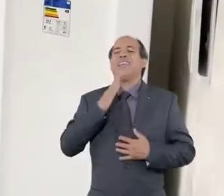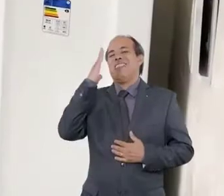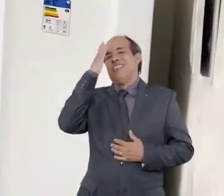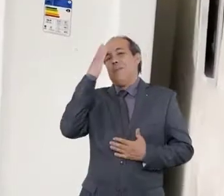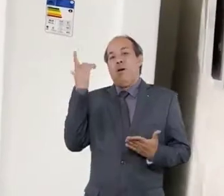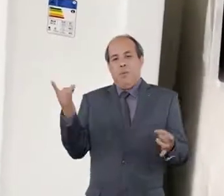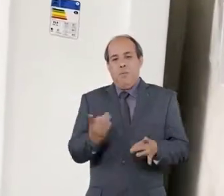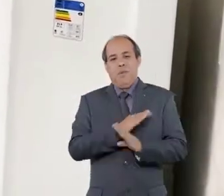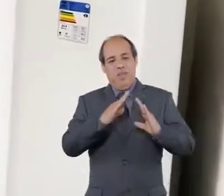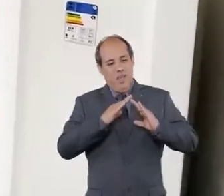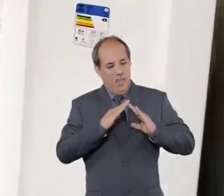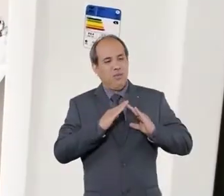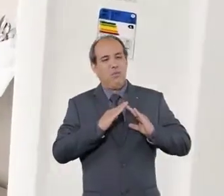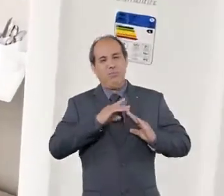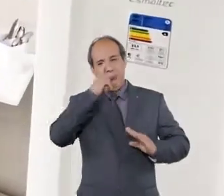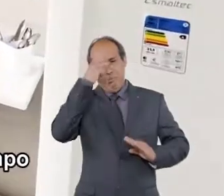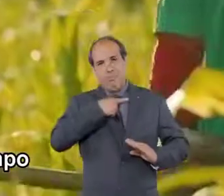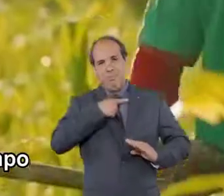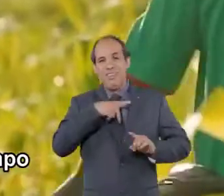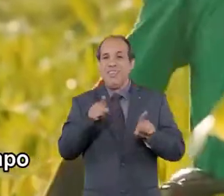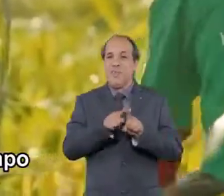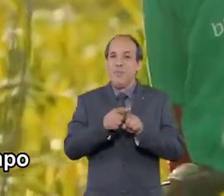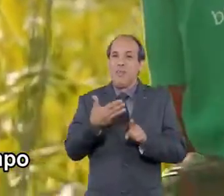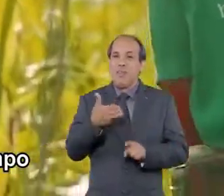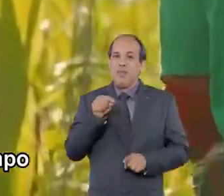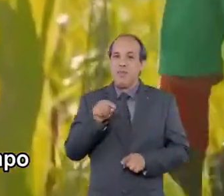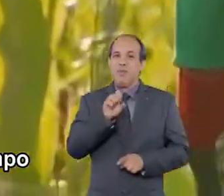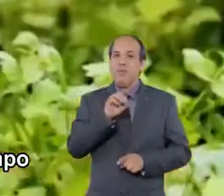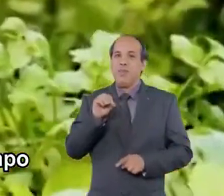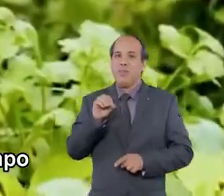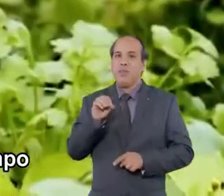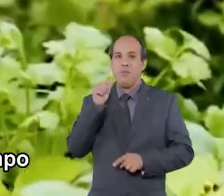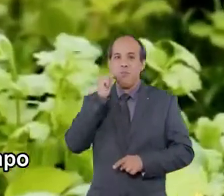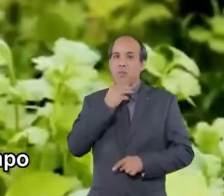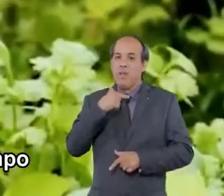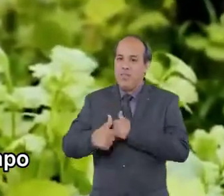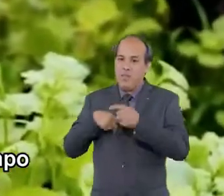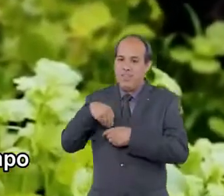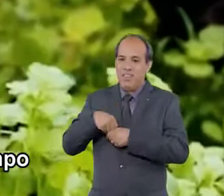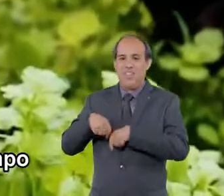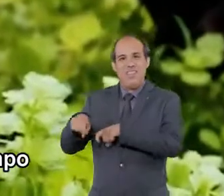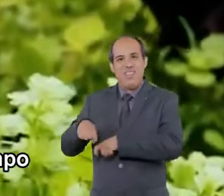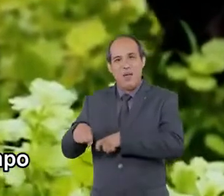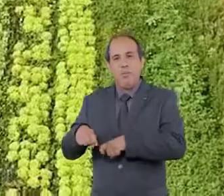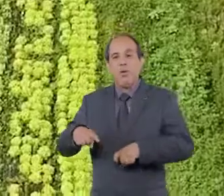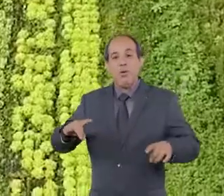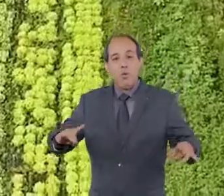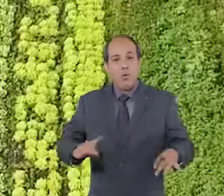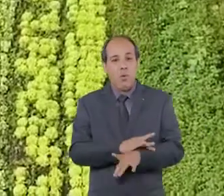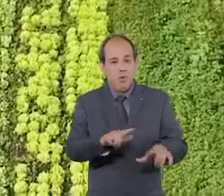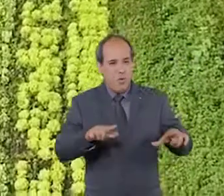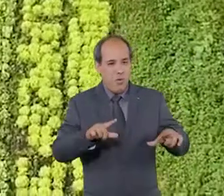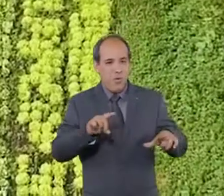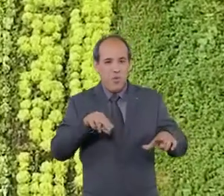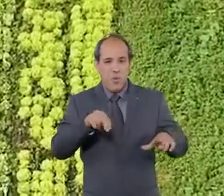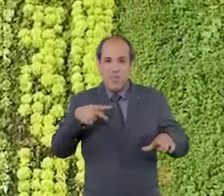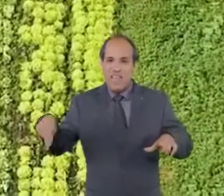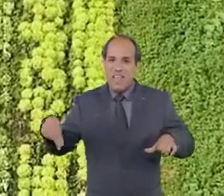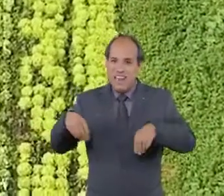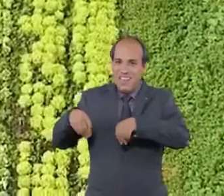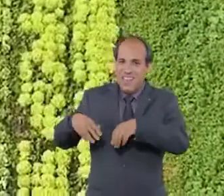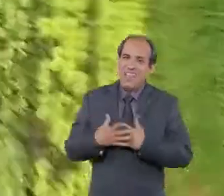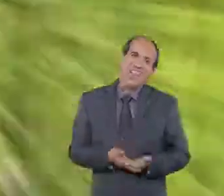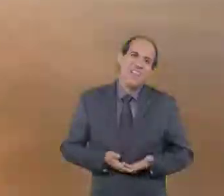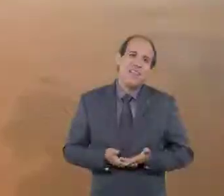famílias que agora têm uma casa própria. E os mais de 13.800 homens e mulheres do campo que conquistaram o título de